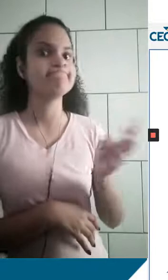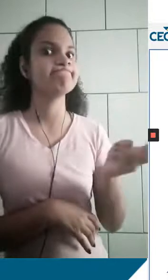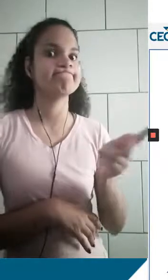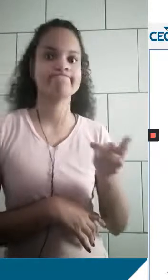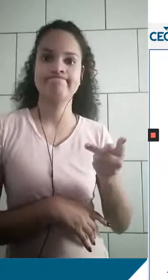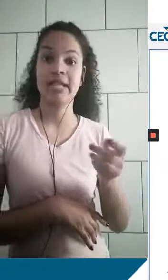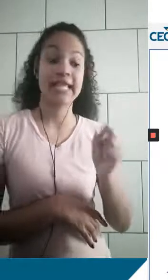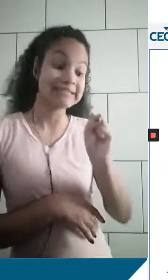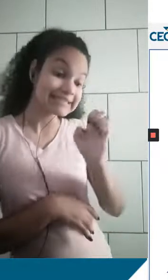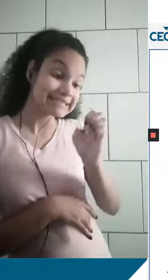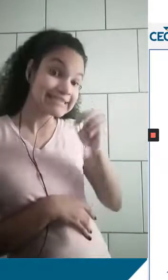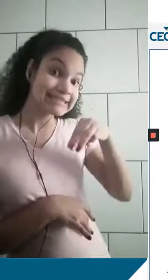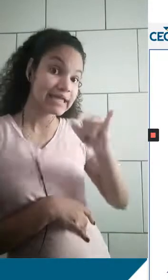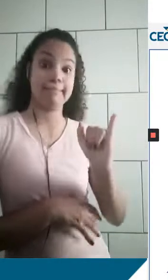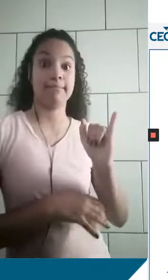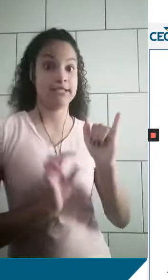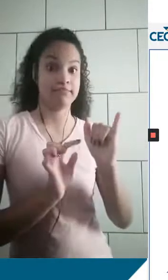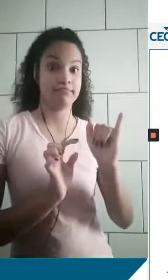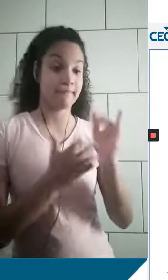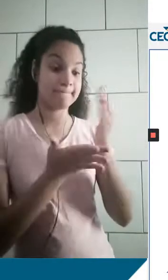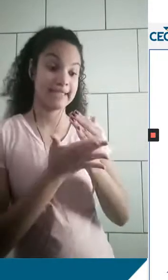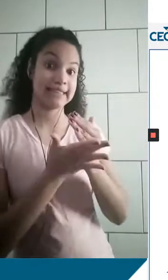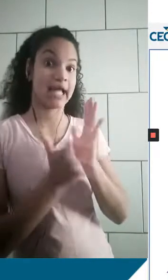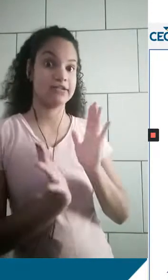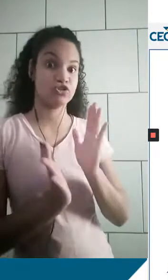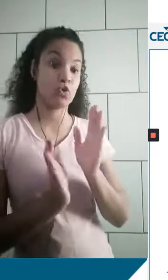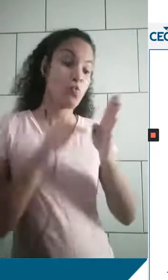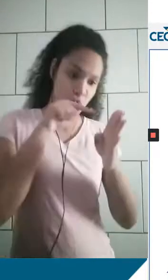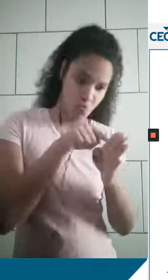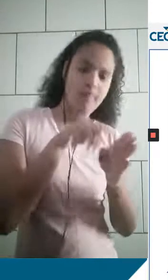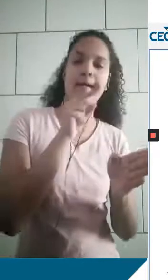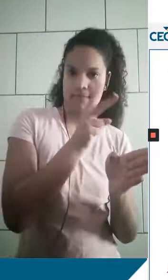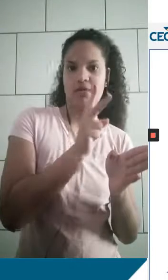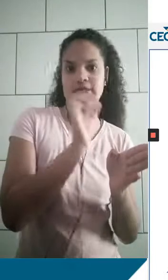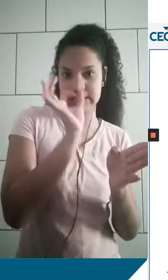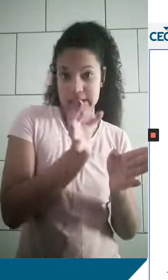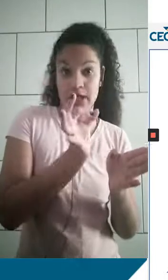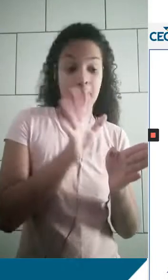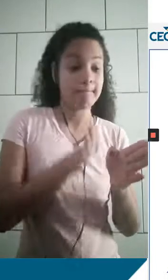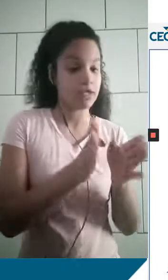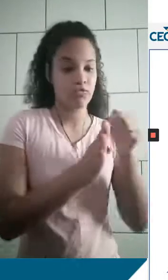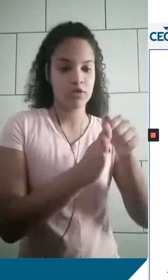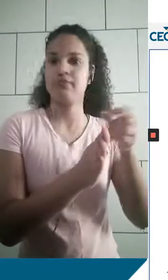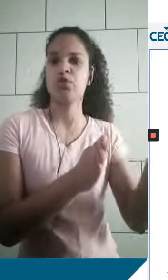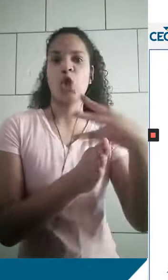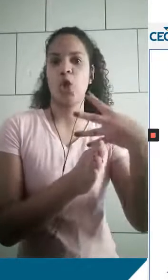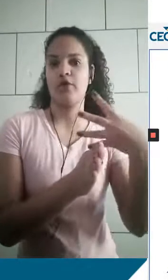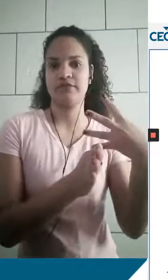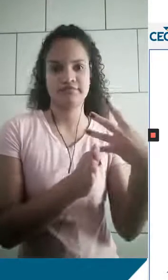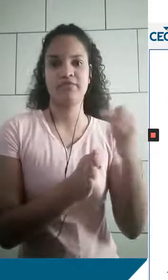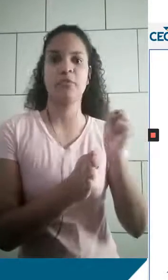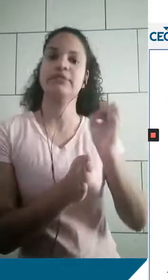da molécula original de DNA é mantida na nova molécula que é replicada.